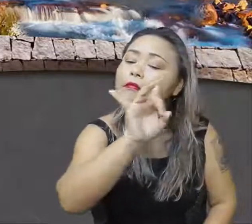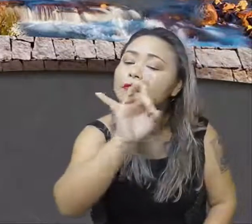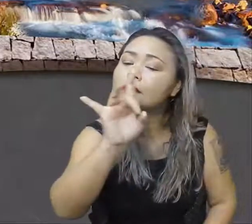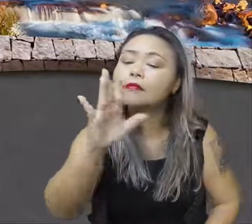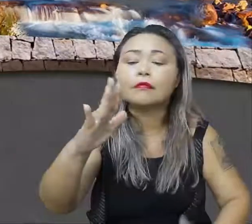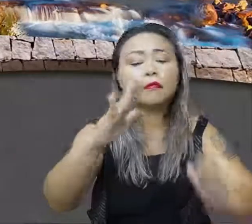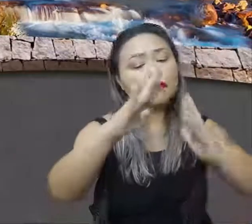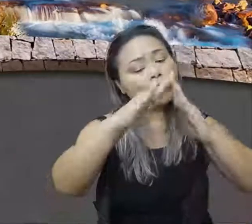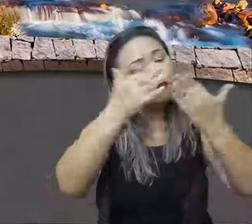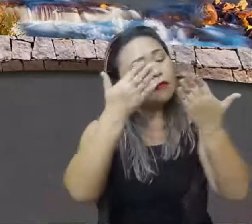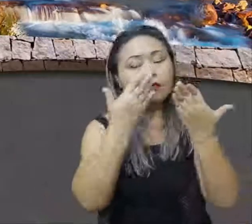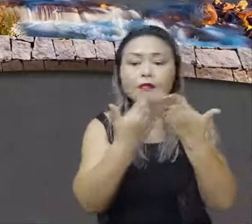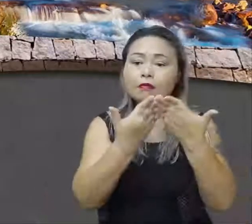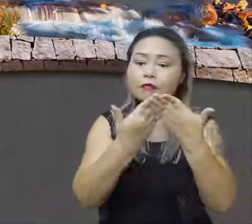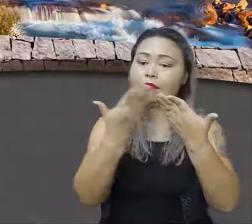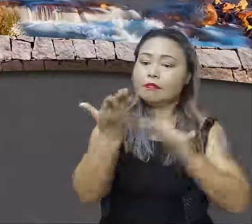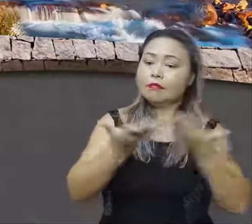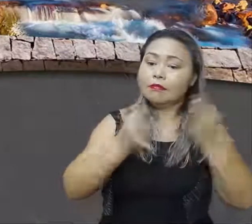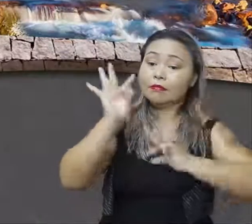escola da mediação.